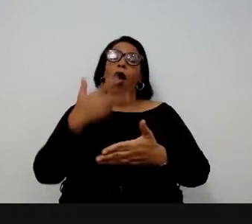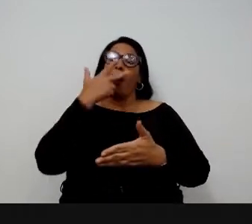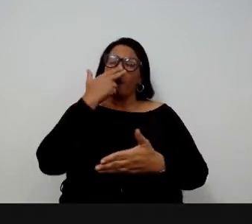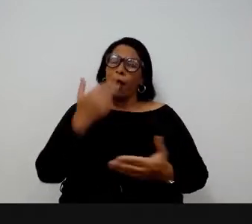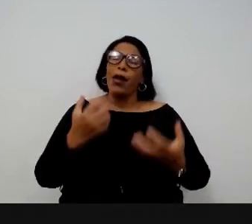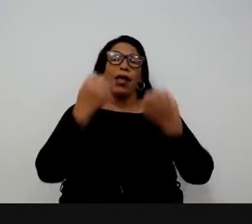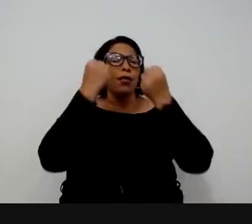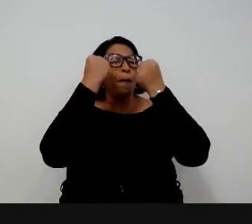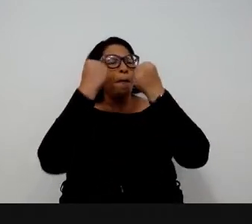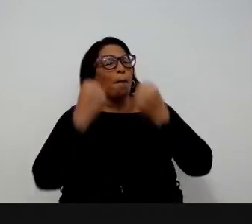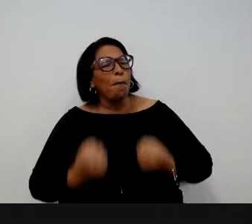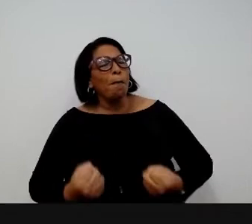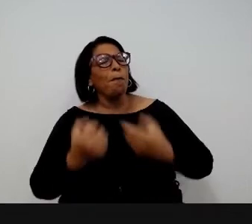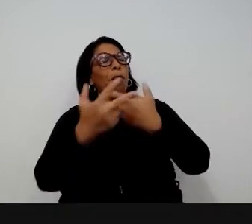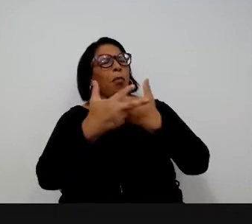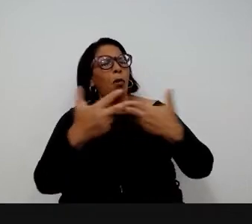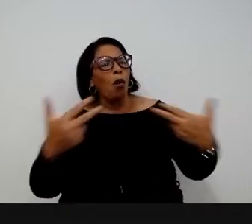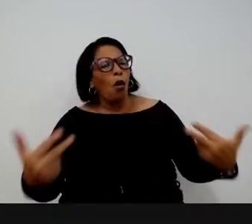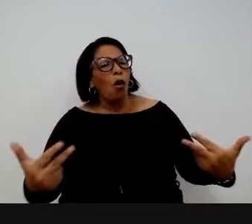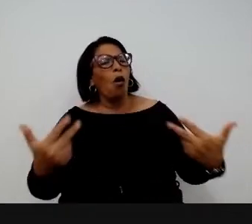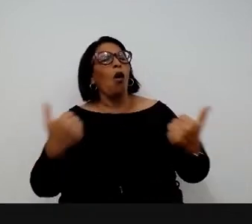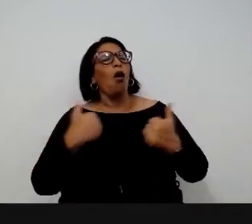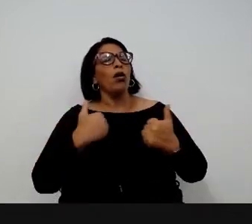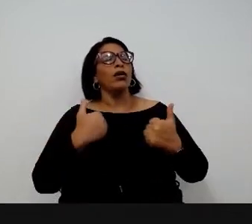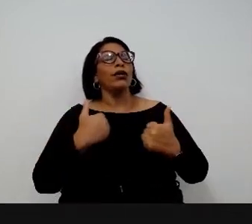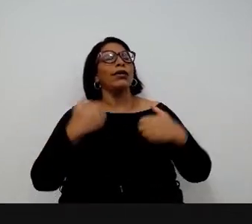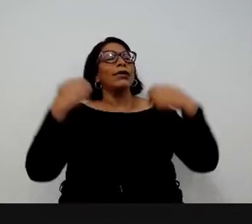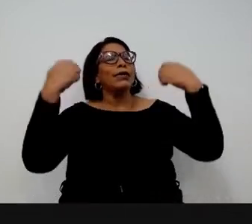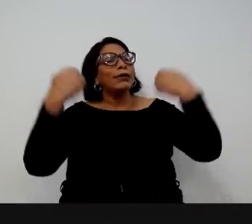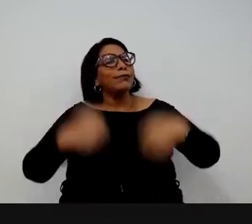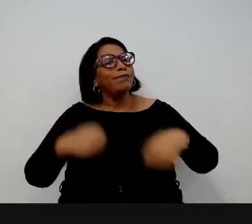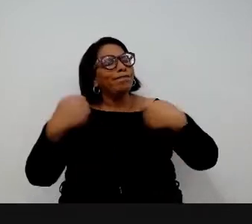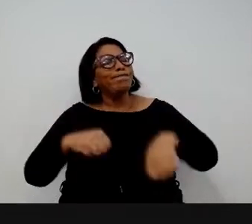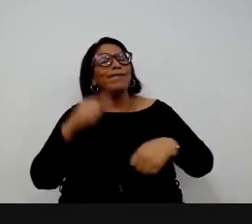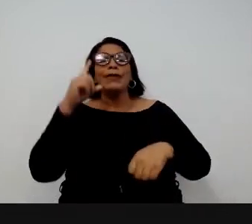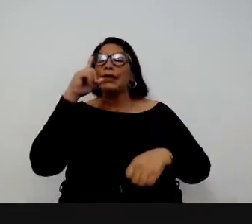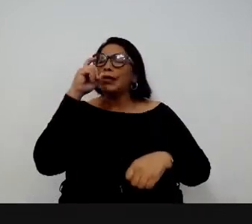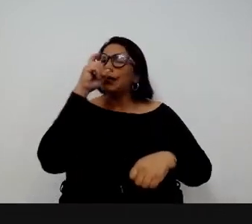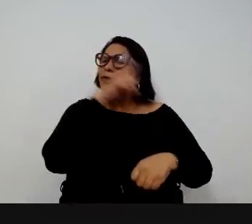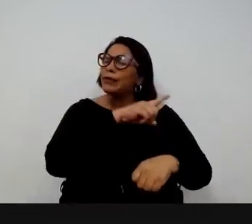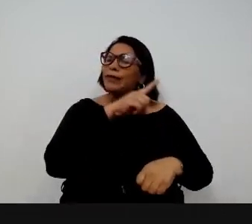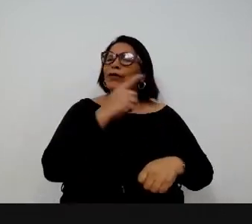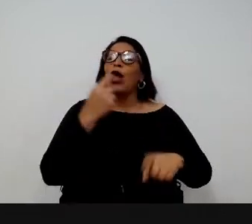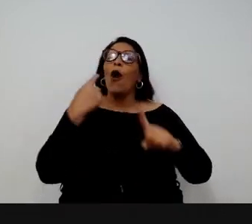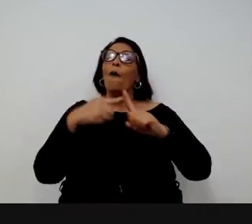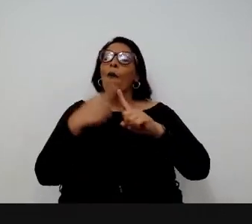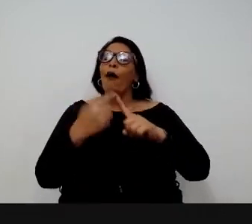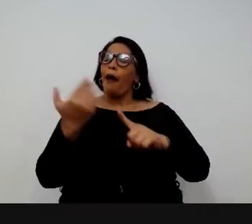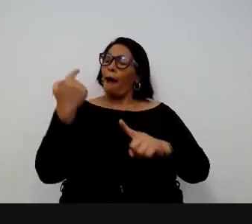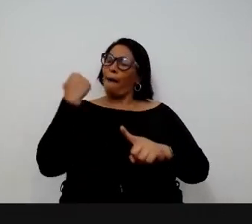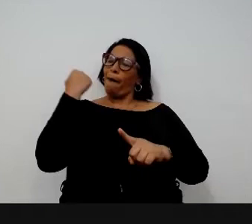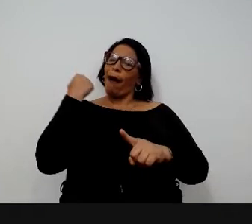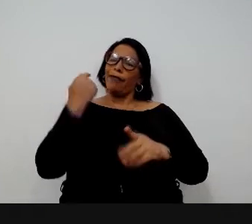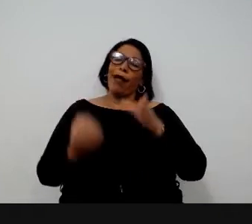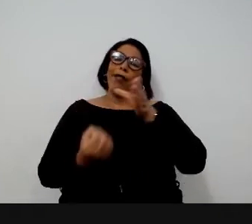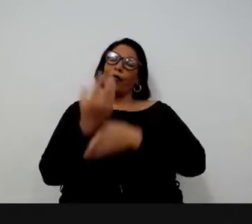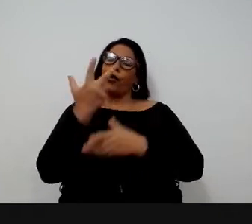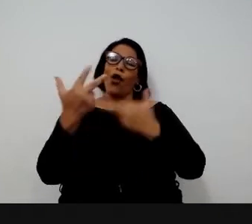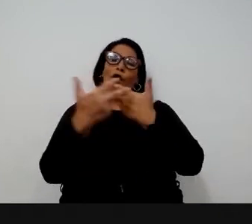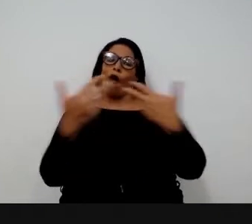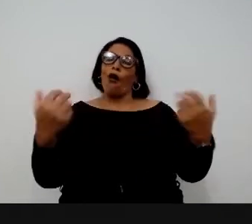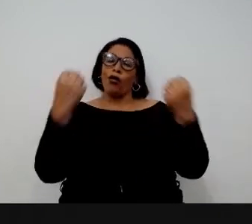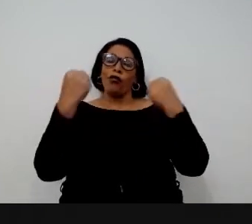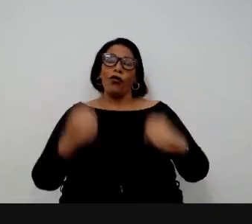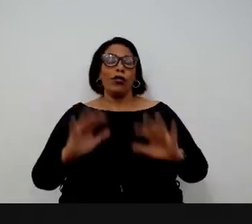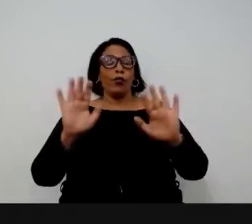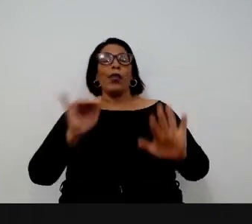com o código muito pesado e grande parte das nossas decisões futuras depende da complexidade que a gente criou anteriormente. Eu vou dar um exemplo que eu acho